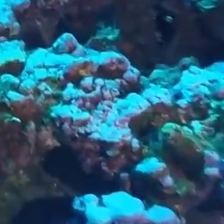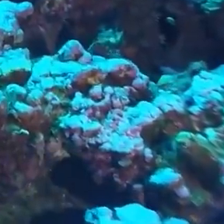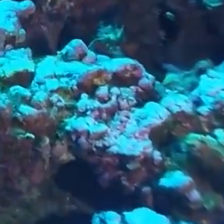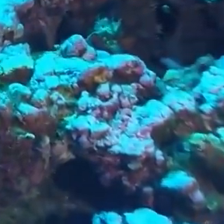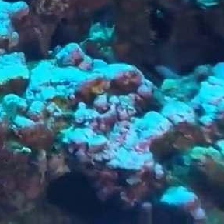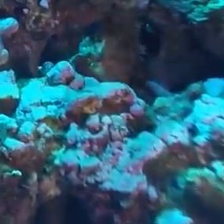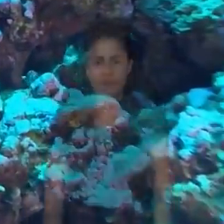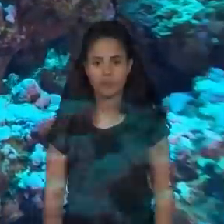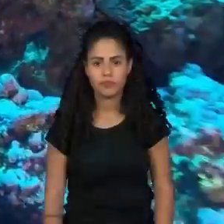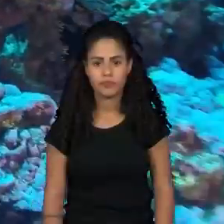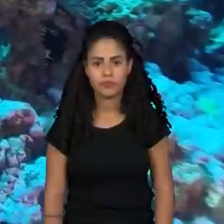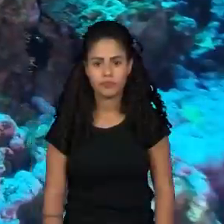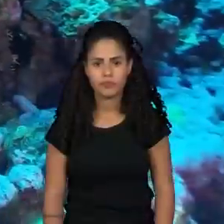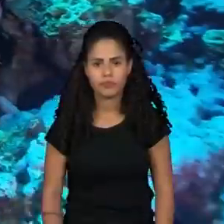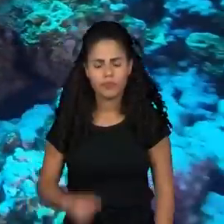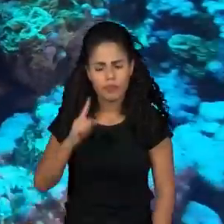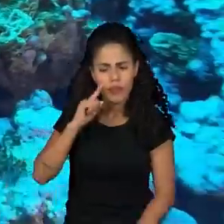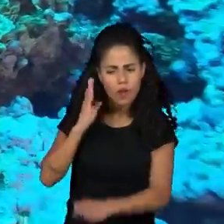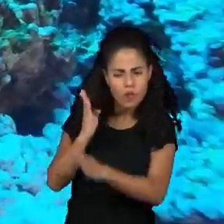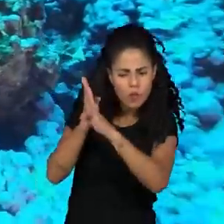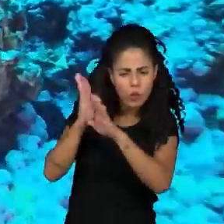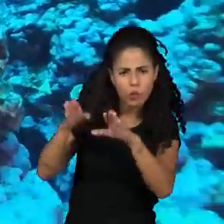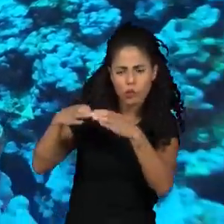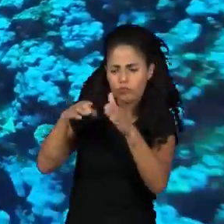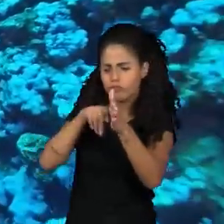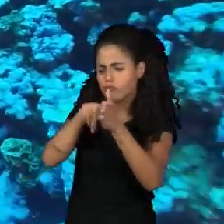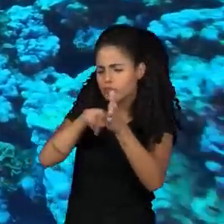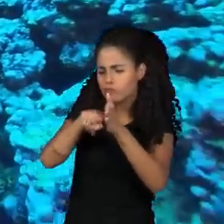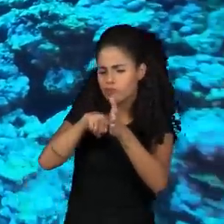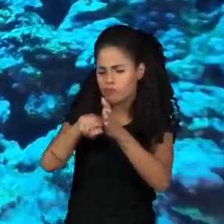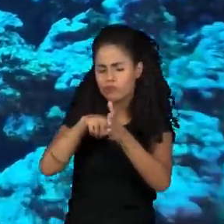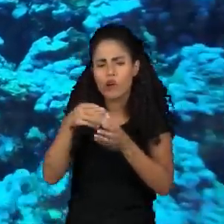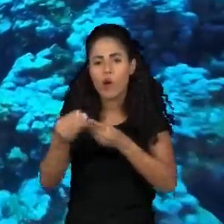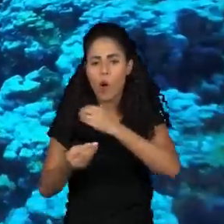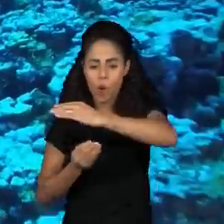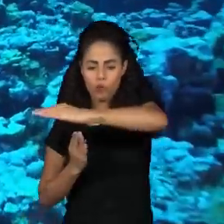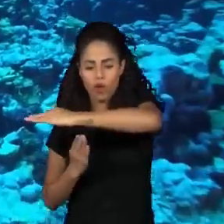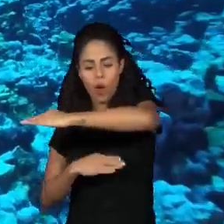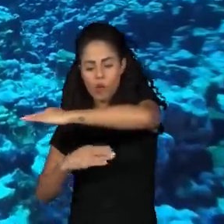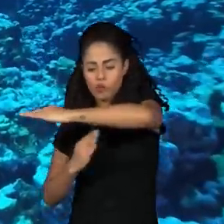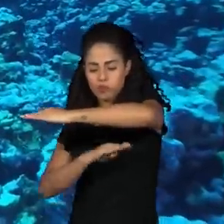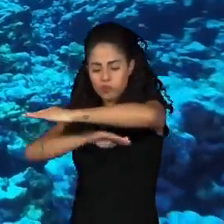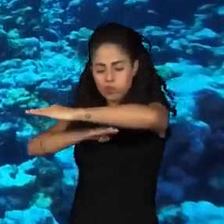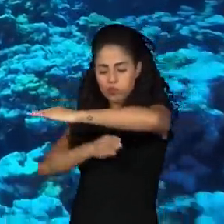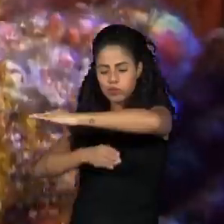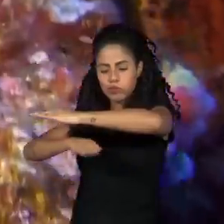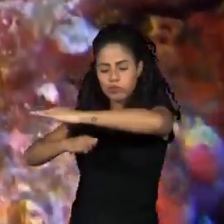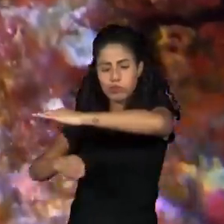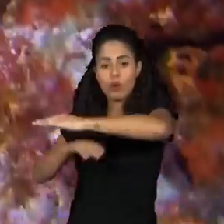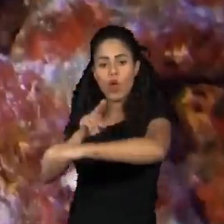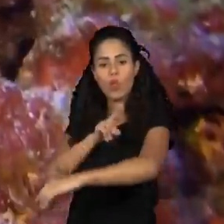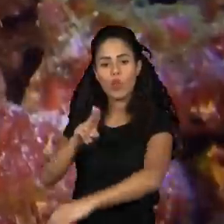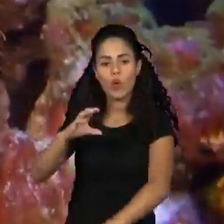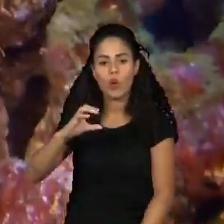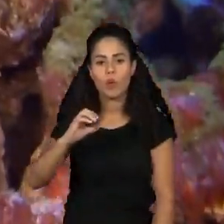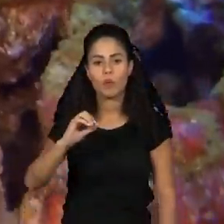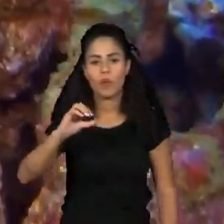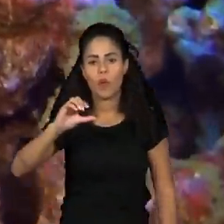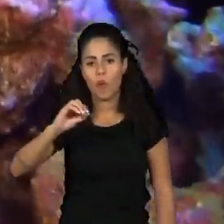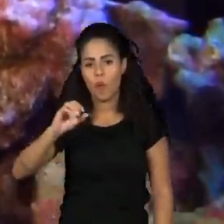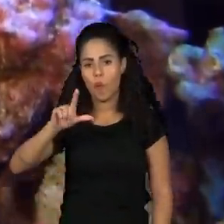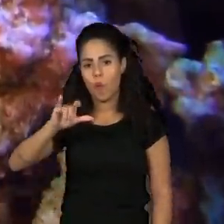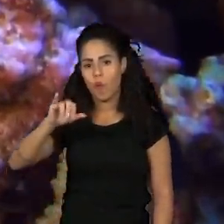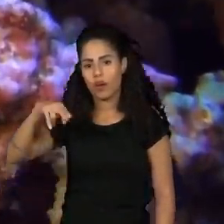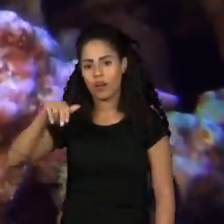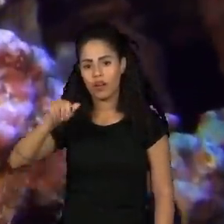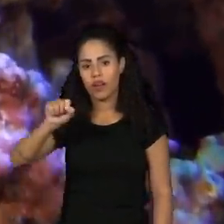As estruturas encontradas pelos pesquisadores foram batizadas de colinas coralinas, por causa do formato